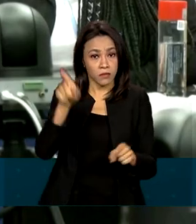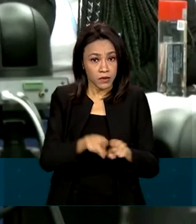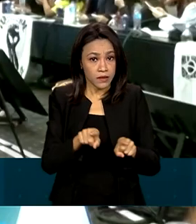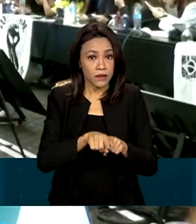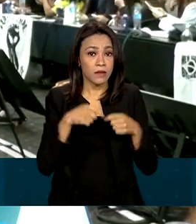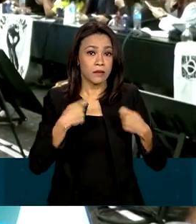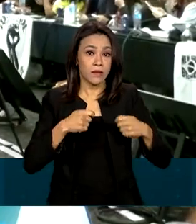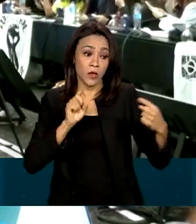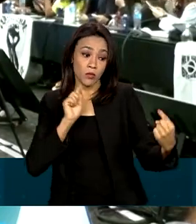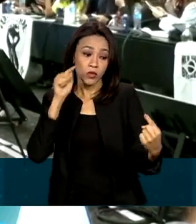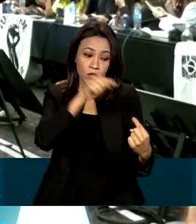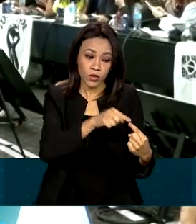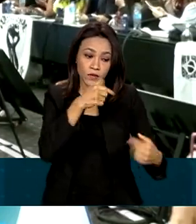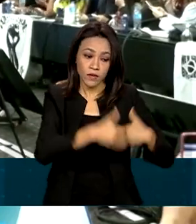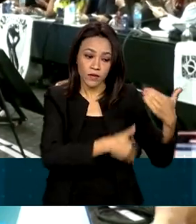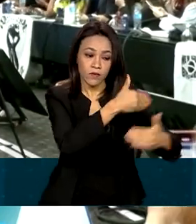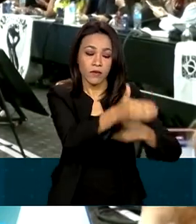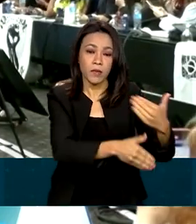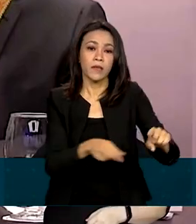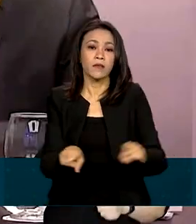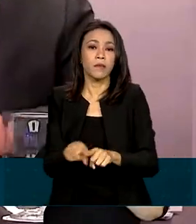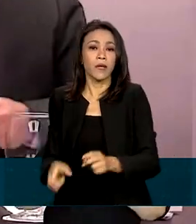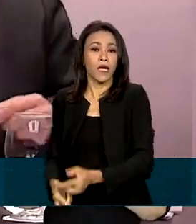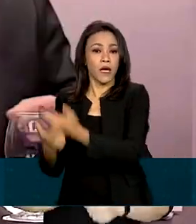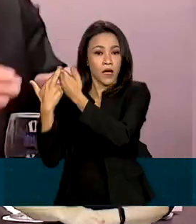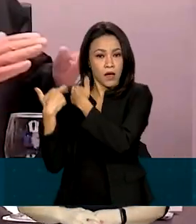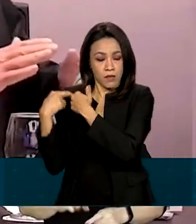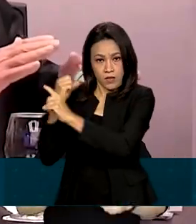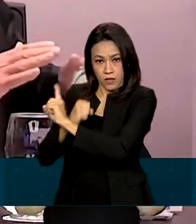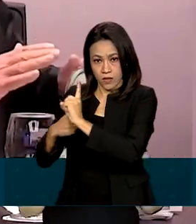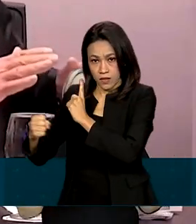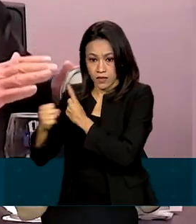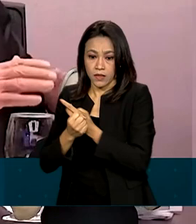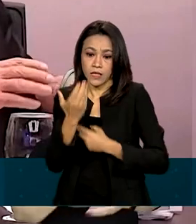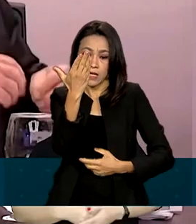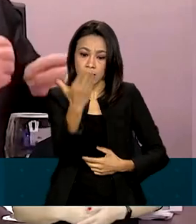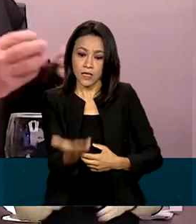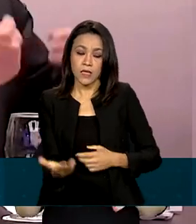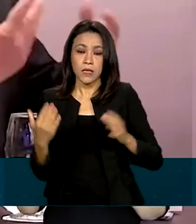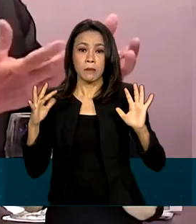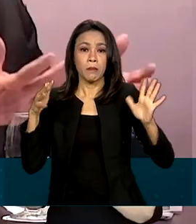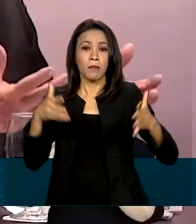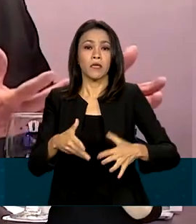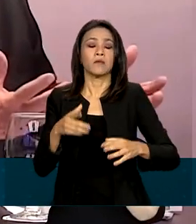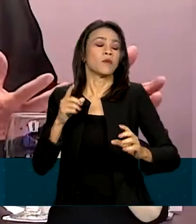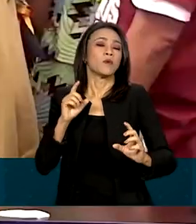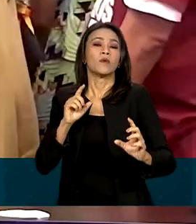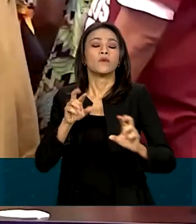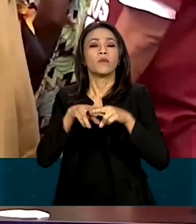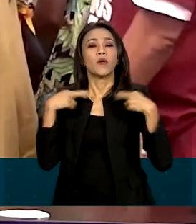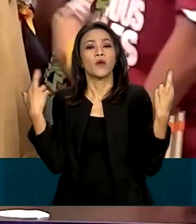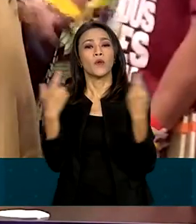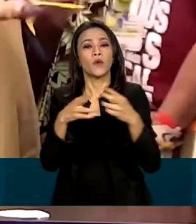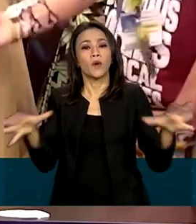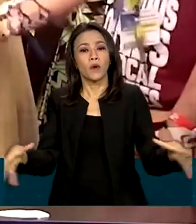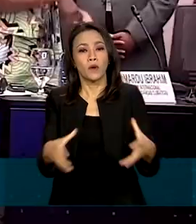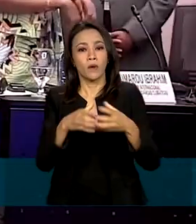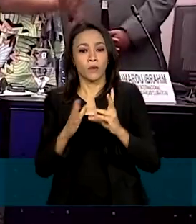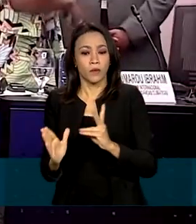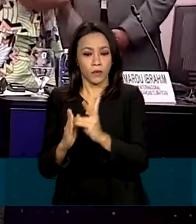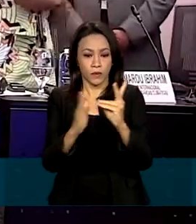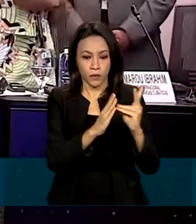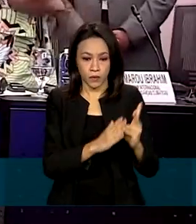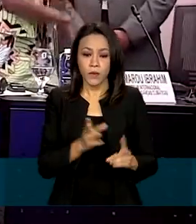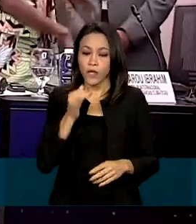crescimento e responsabilidade social. Lula também participou de um encontro com grupos indígenas e confirmou a criação do